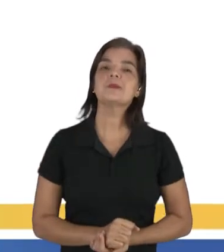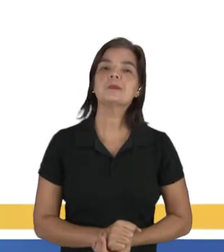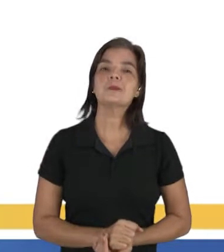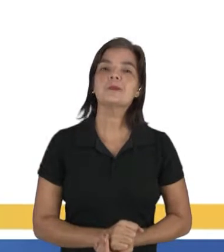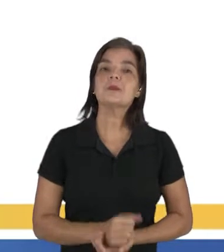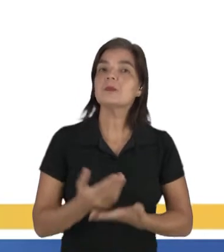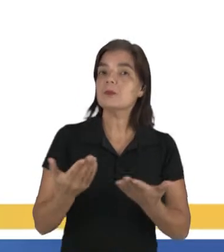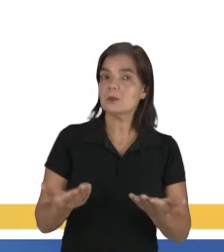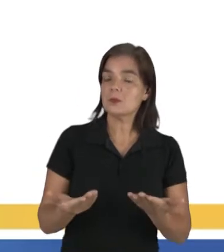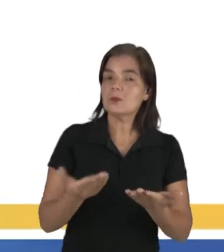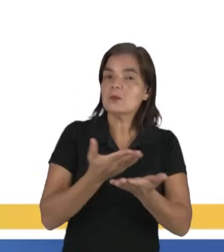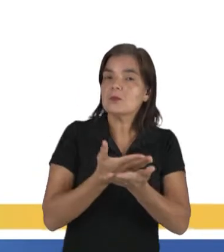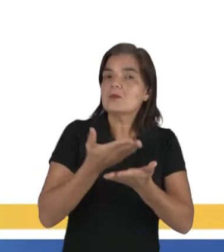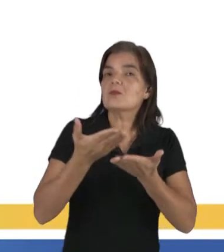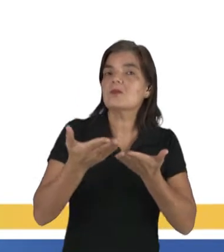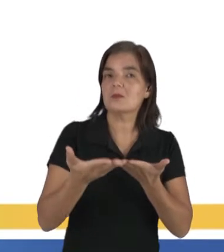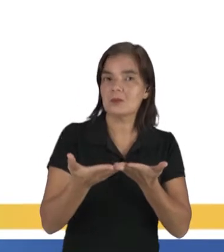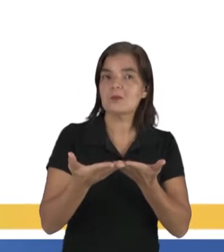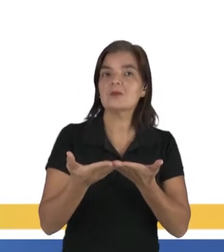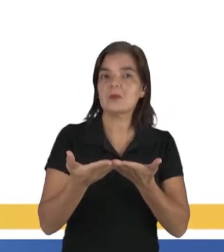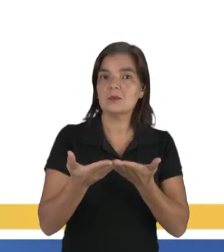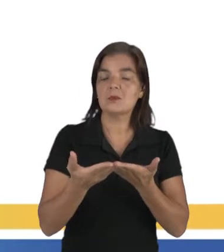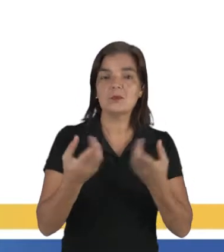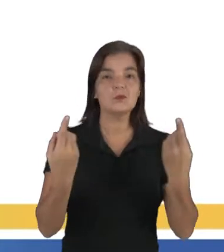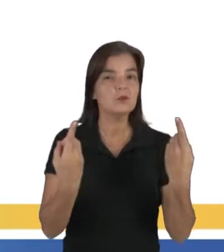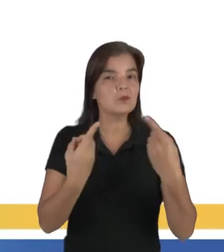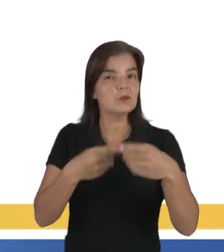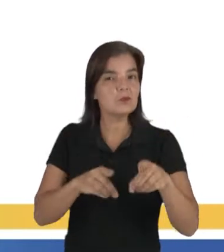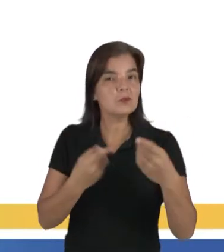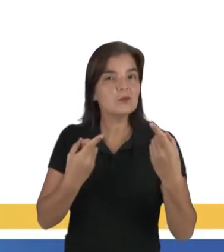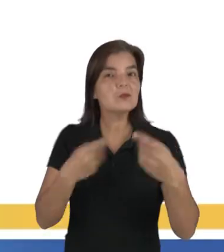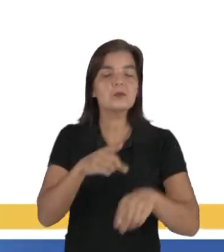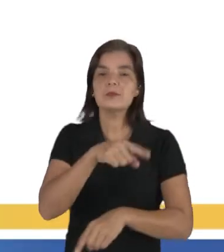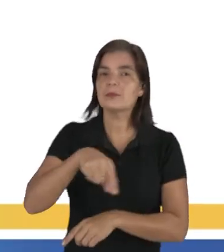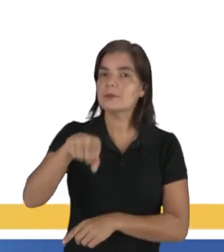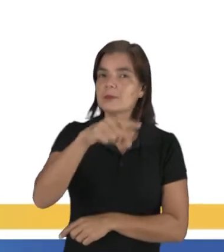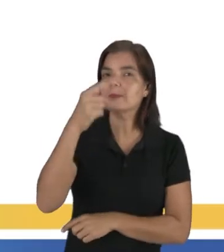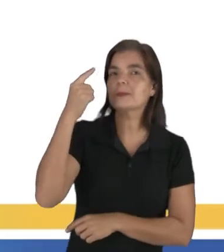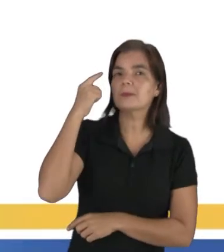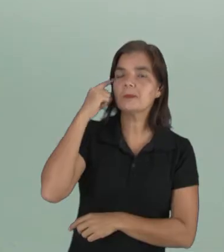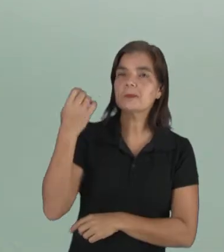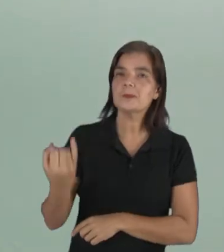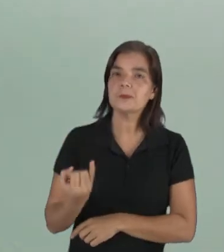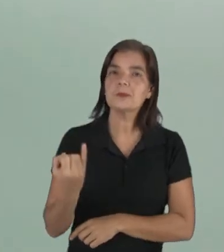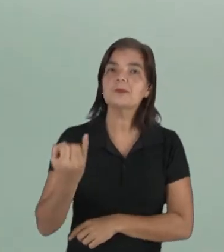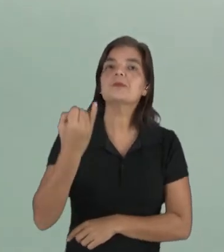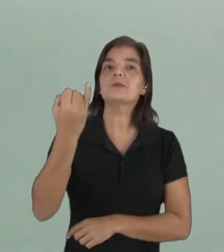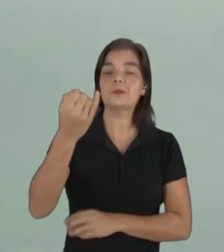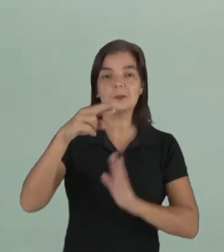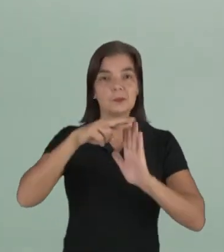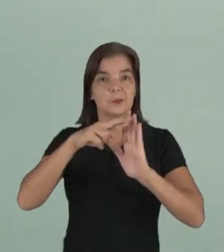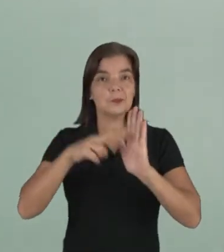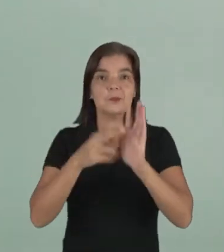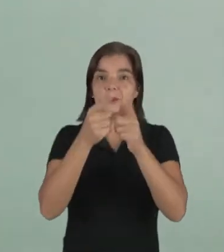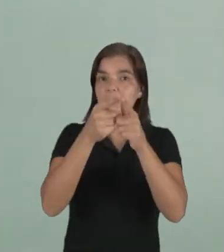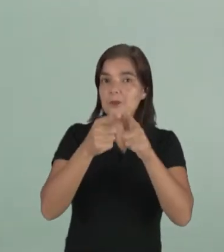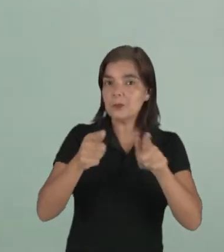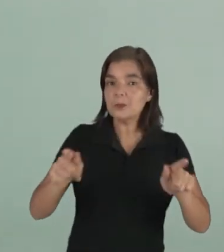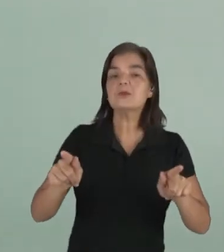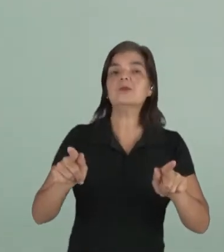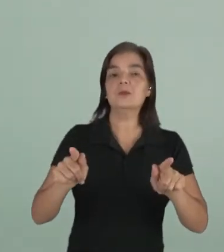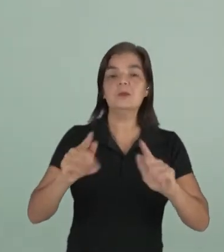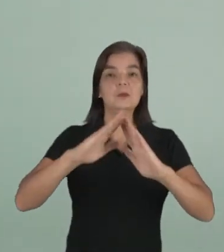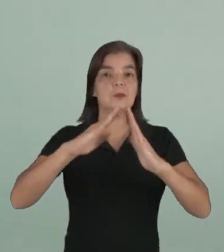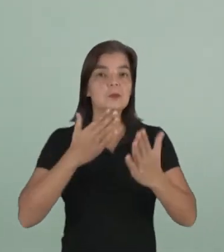bom? Então, a partir dessa provocação, para que você pense da importância da norma culta, de se aprender a norma